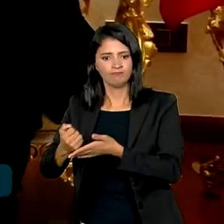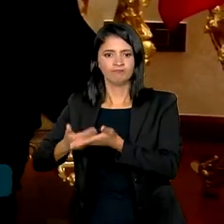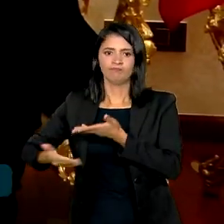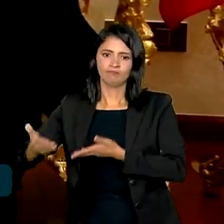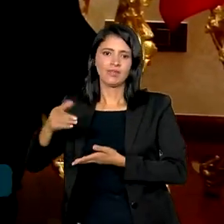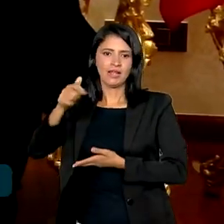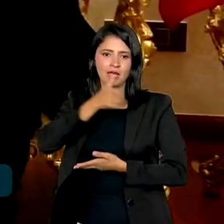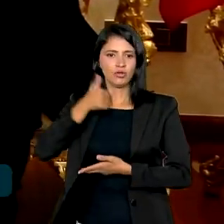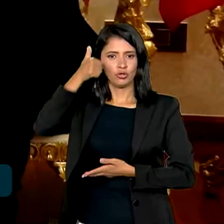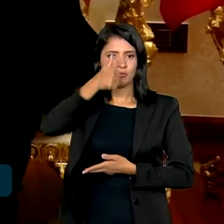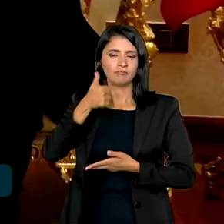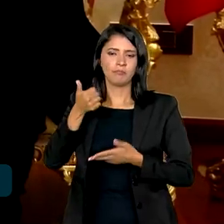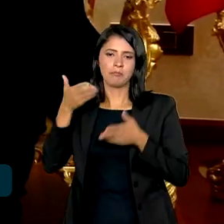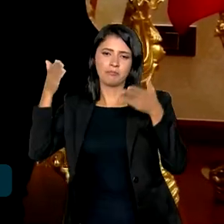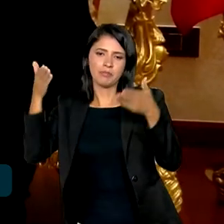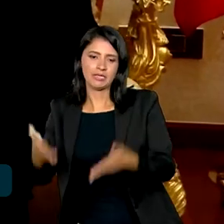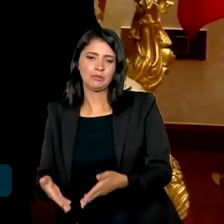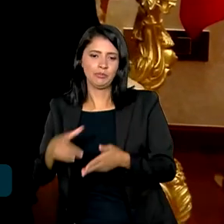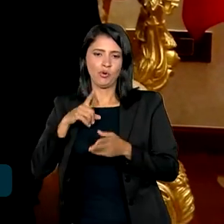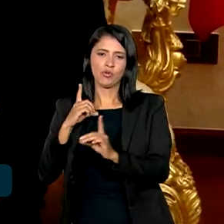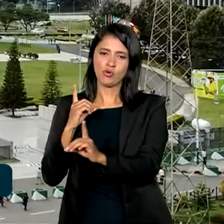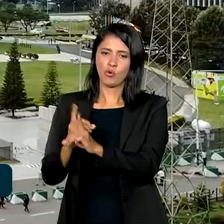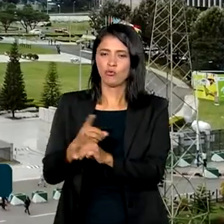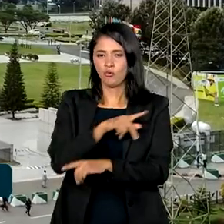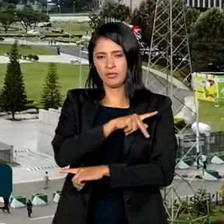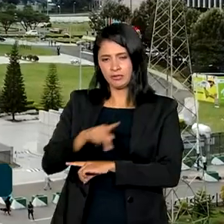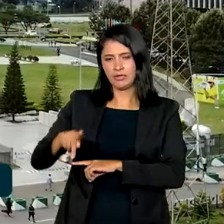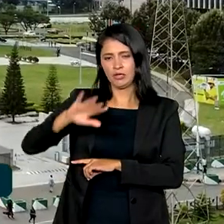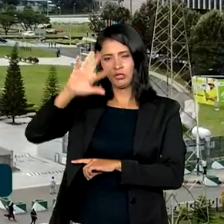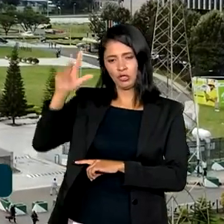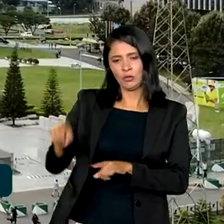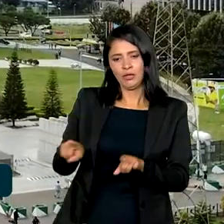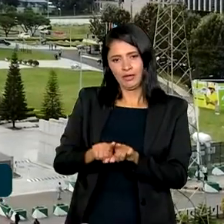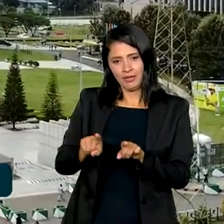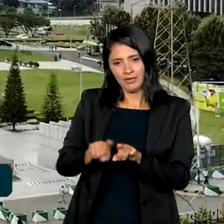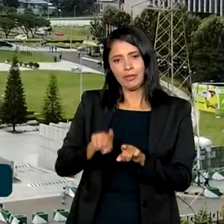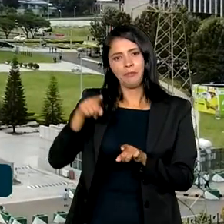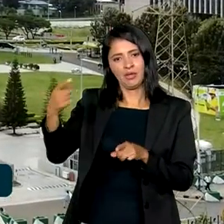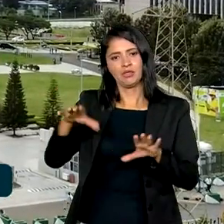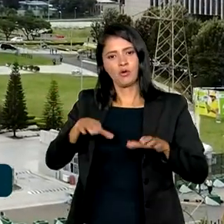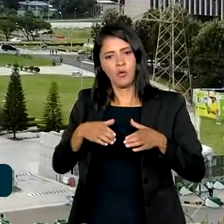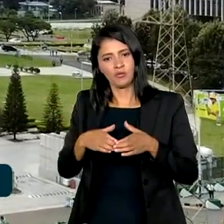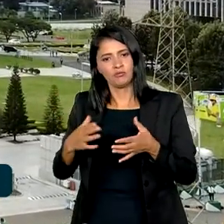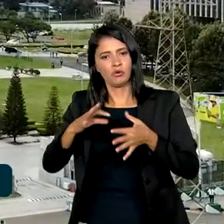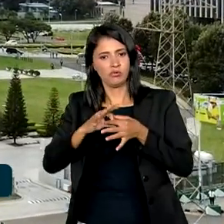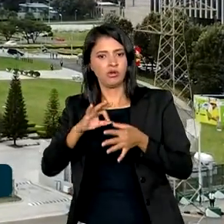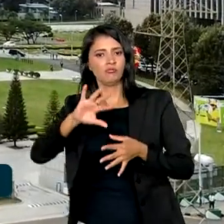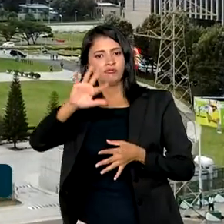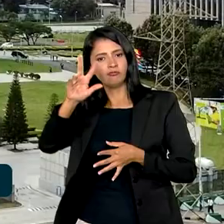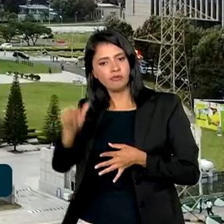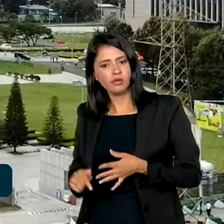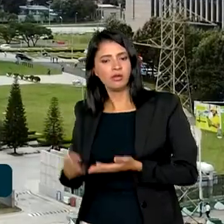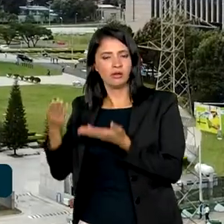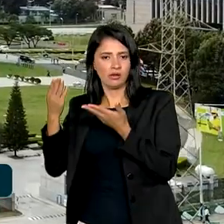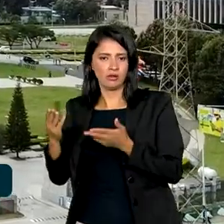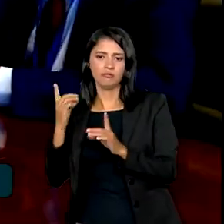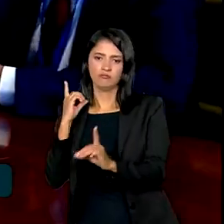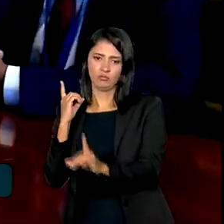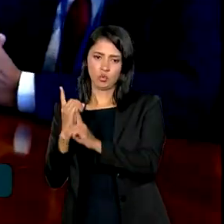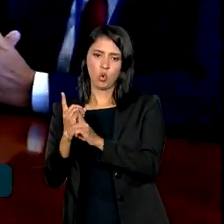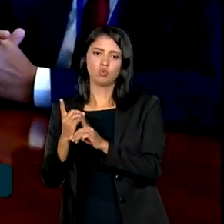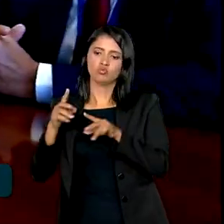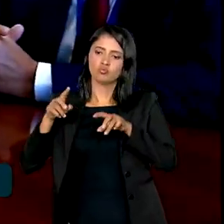participou de encontros bilaterais com presidentes africanos e com o presidente da Comissão da União Africana, Moussa Mahamed.